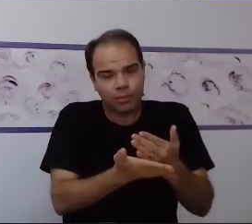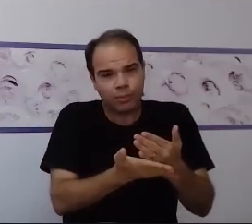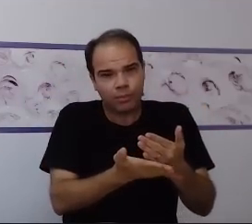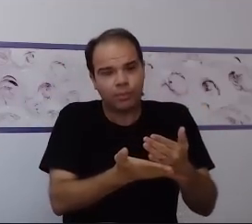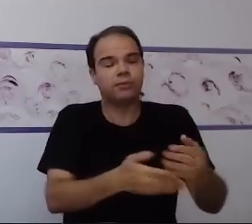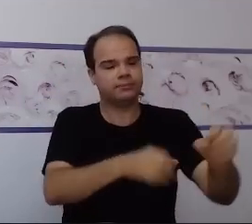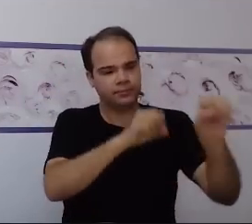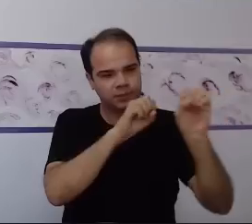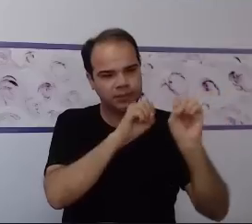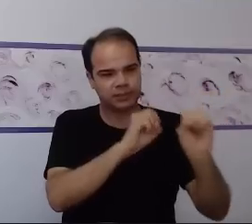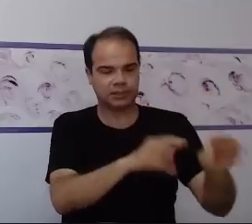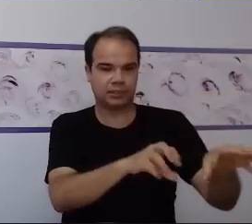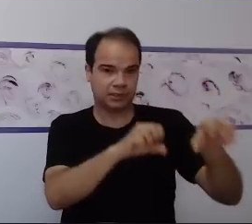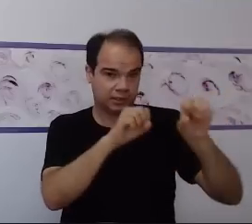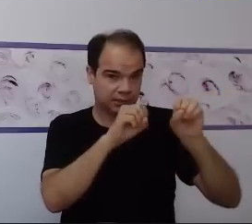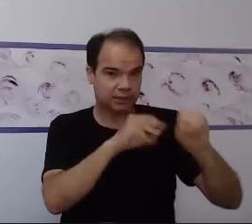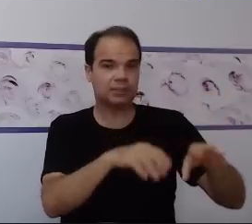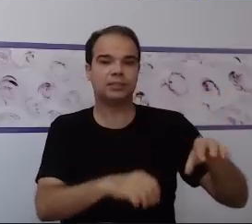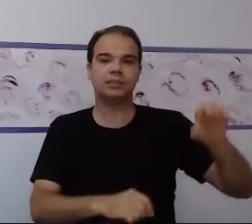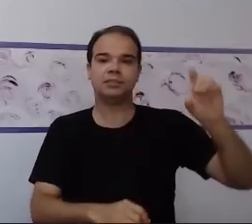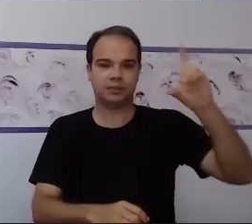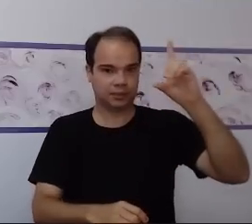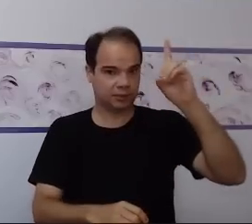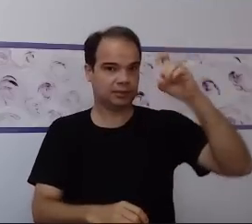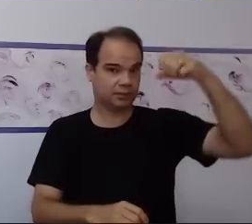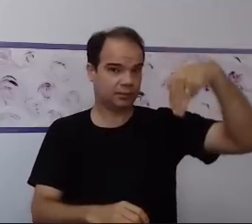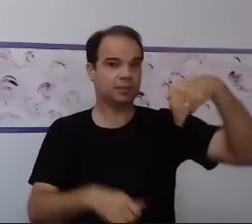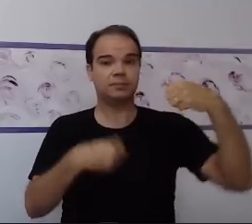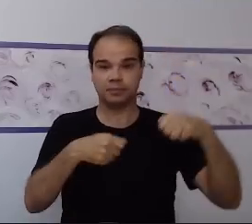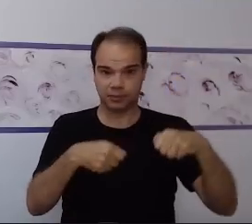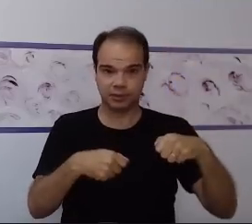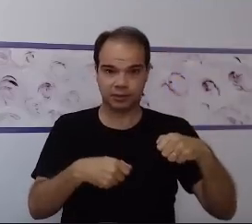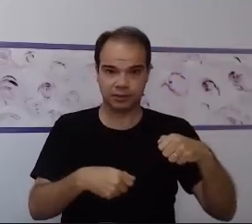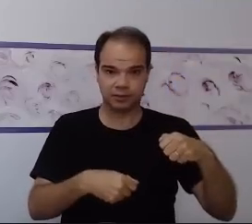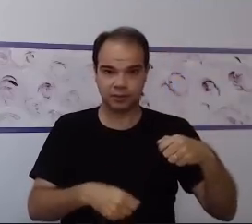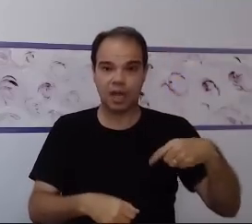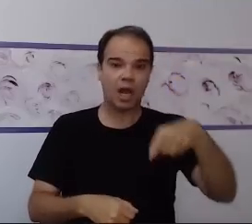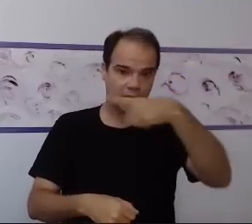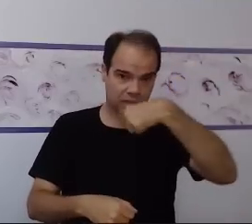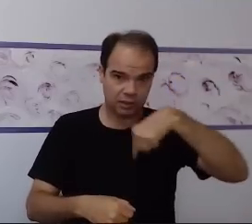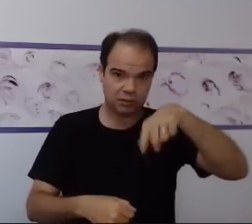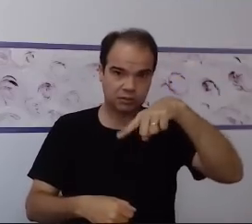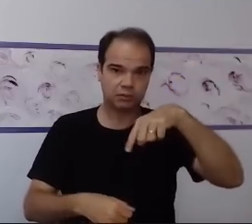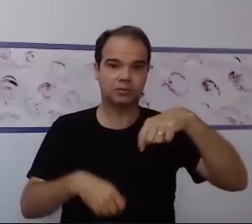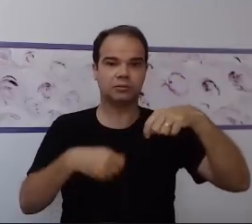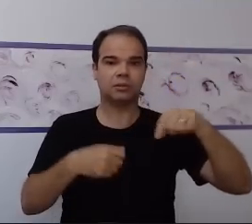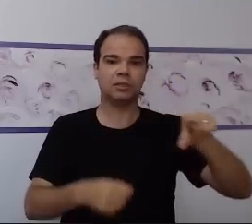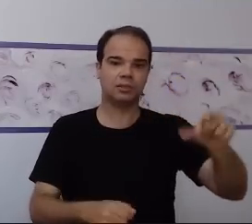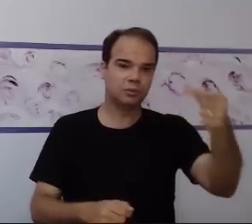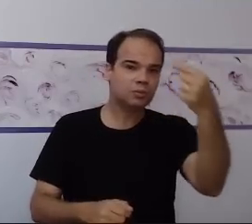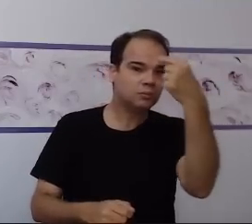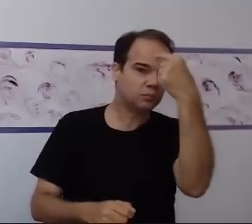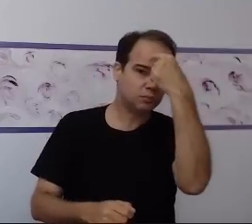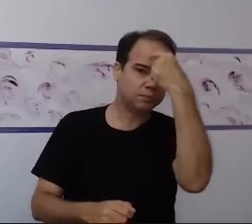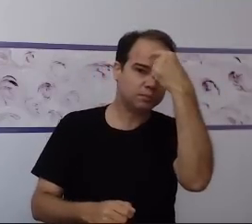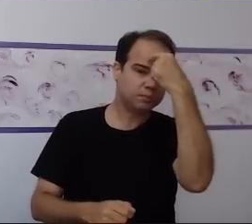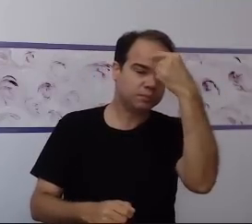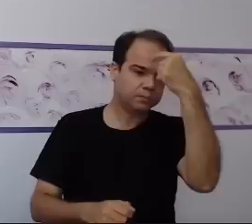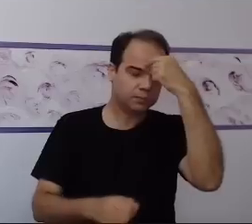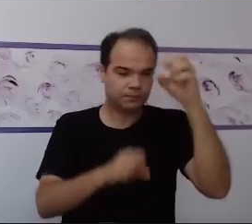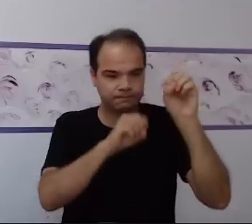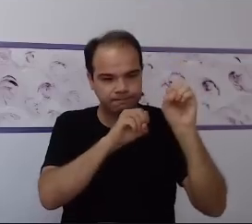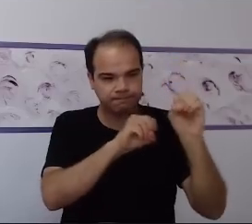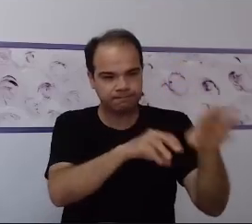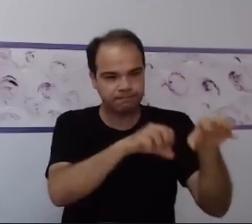comete uma área que, para nós, é imprescindível, que é a memória operacional, que é aquela memória de